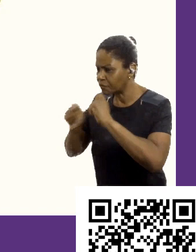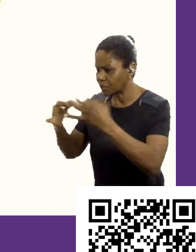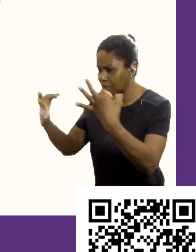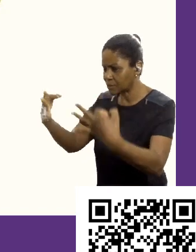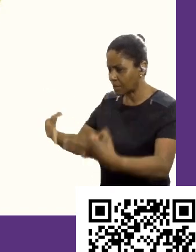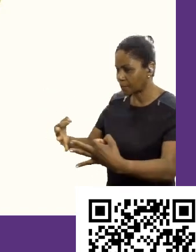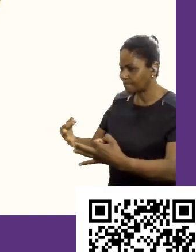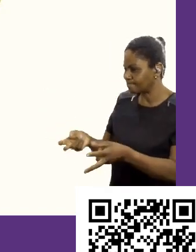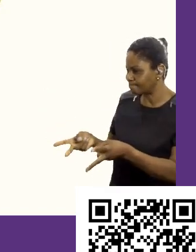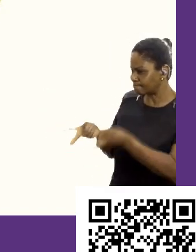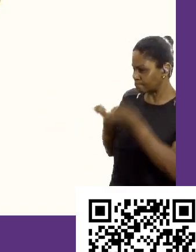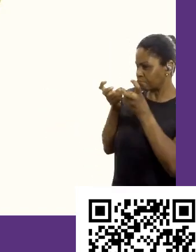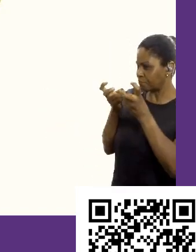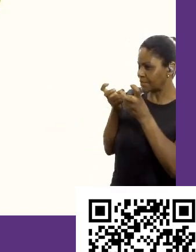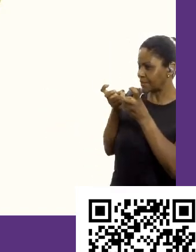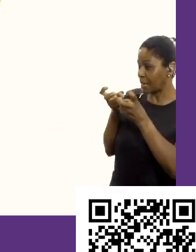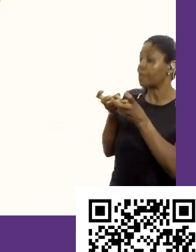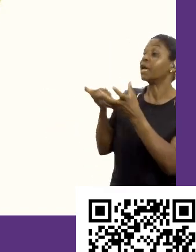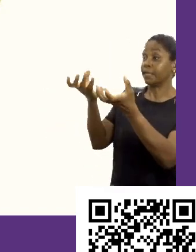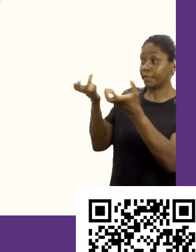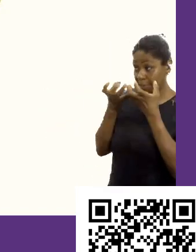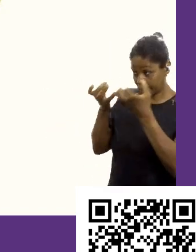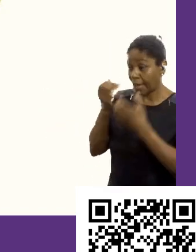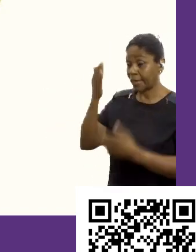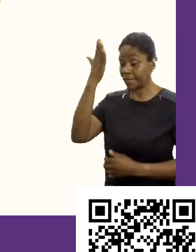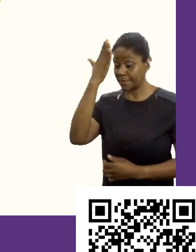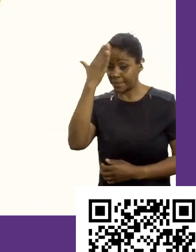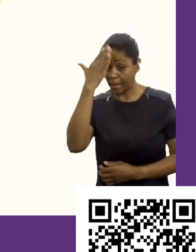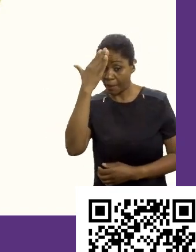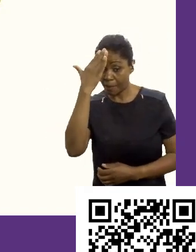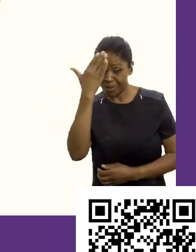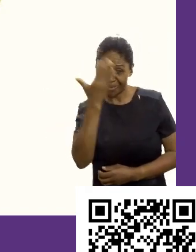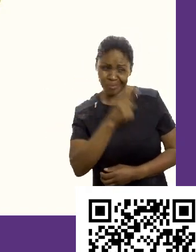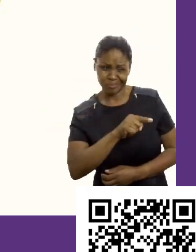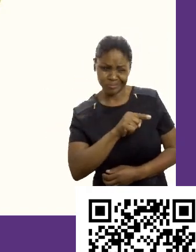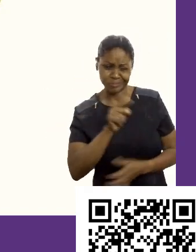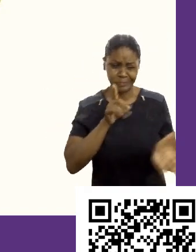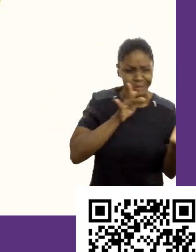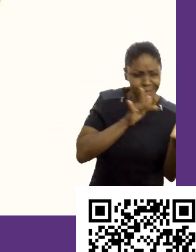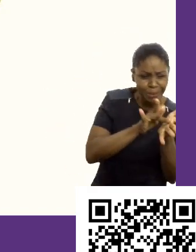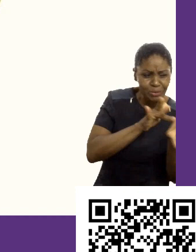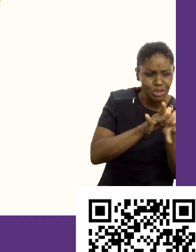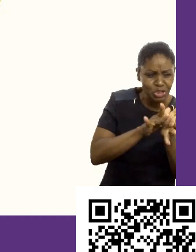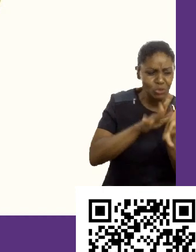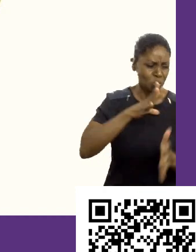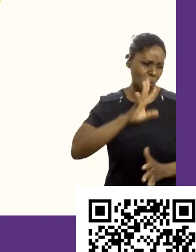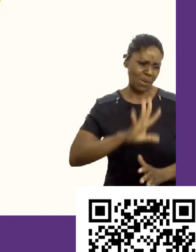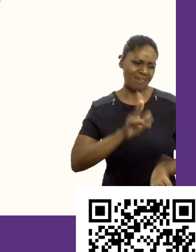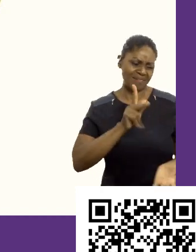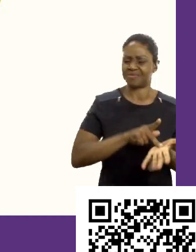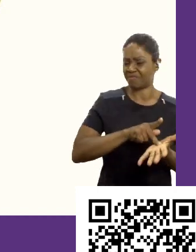segundos quem está querendo vender algo que já comprou para si quem é e quem está querendo vender algo que ainda não comprou.